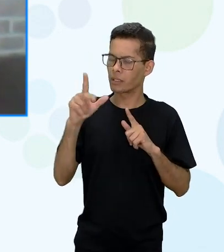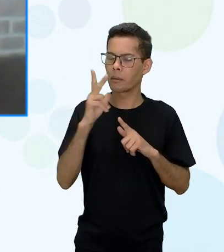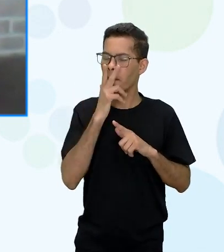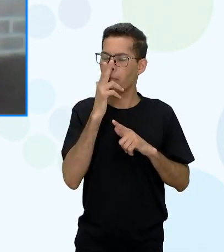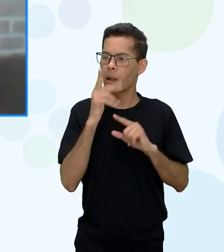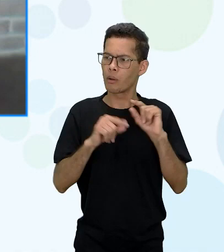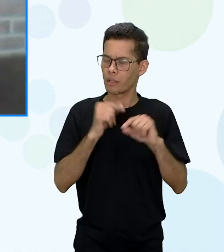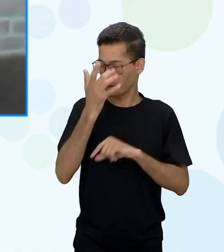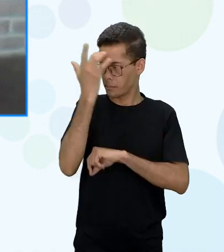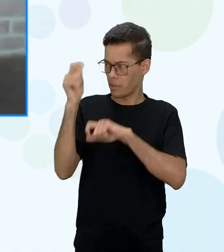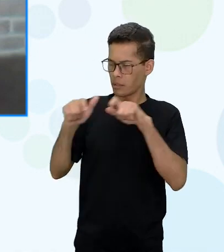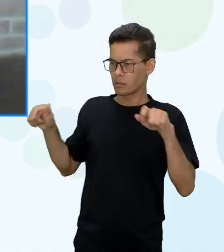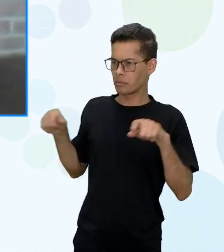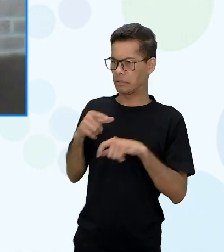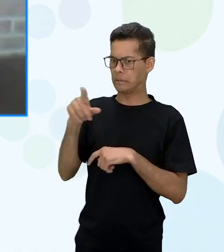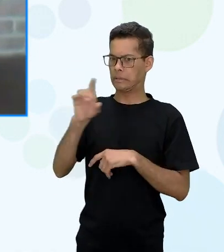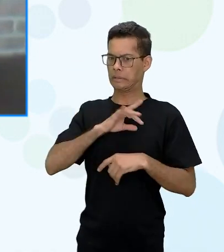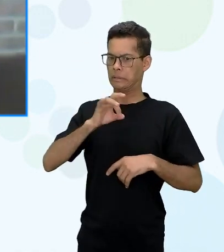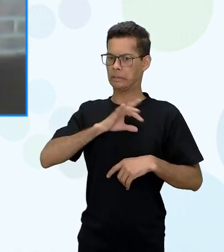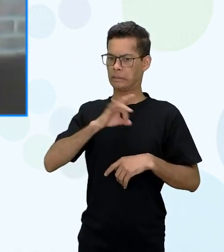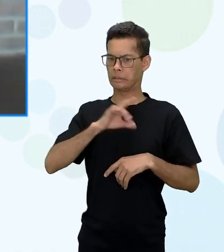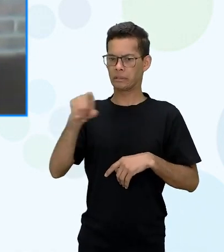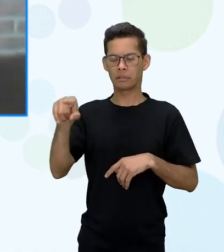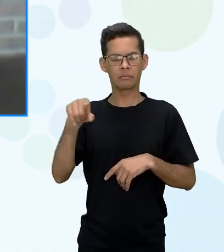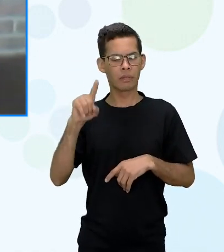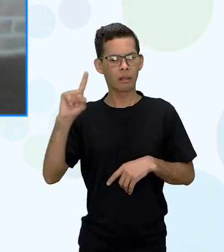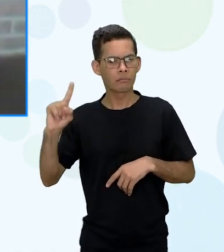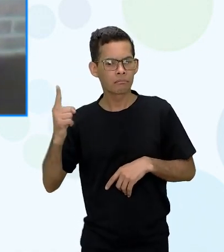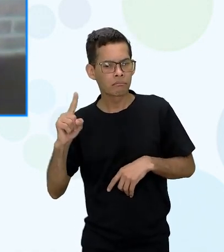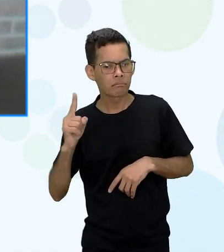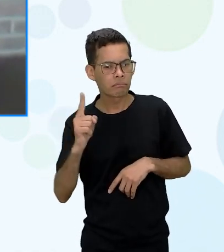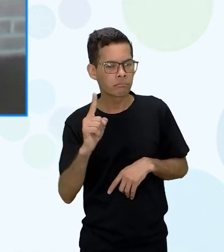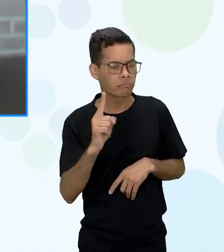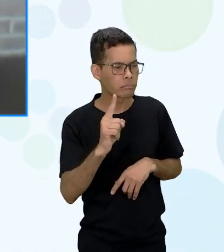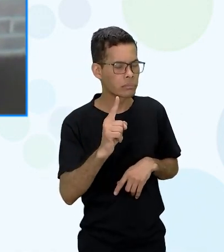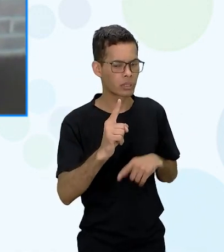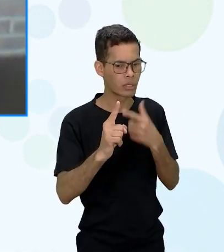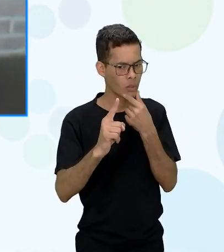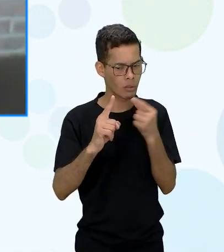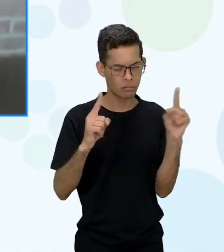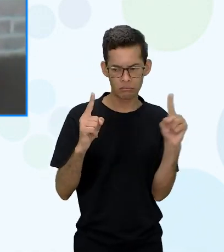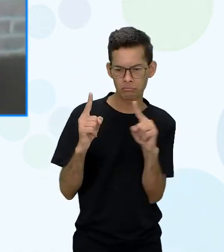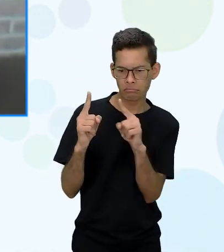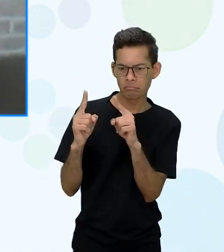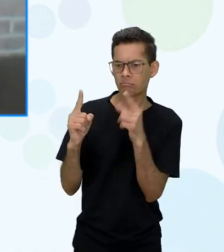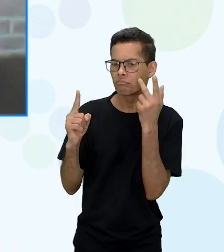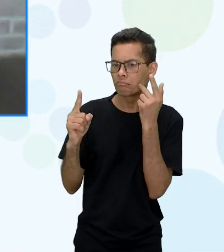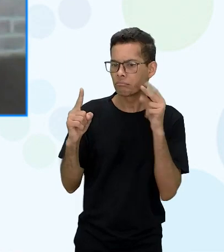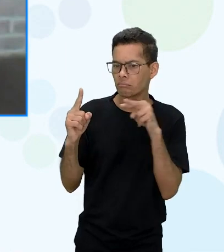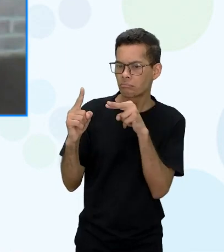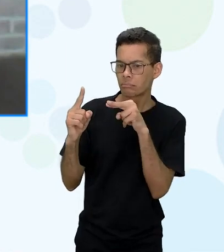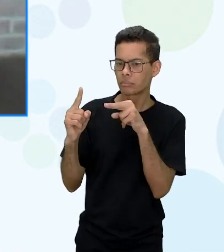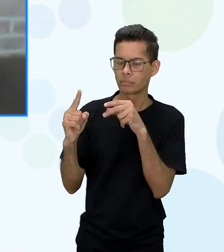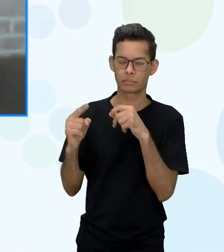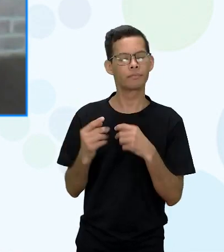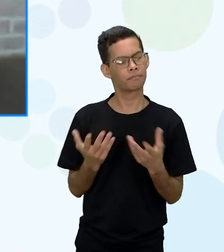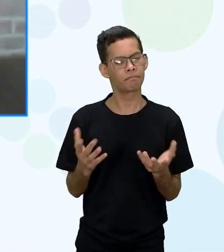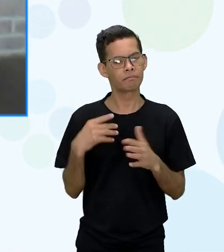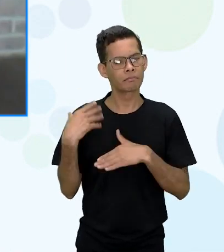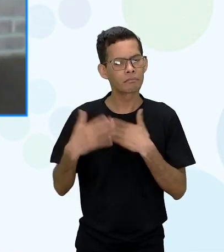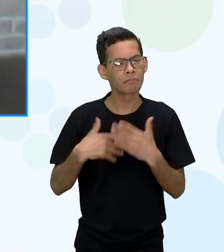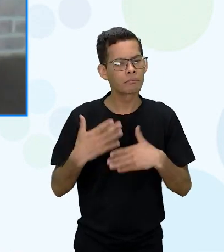tinham dela é uma maneira que ela começa a entrar na sociedade embora depois quando ela vai para a